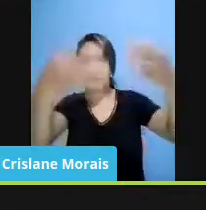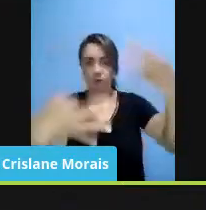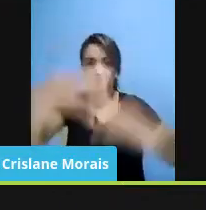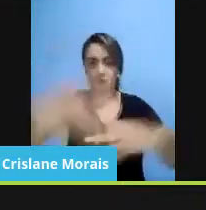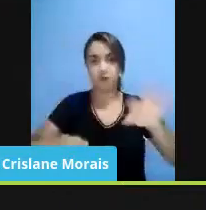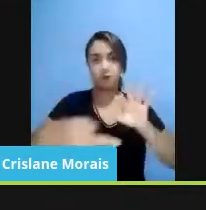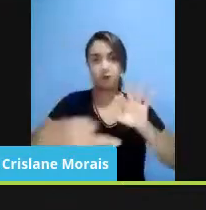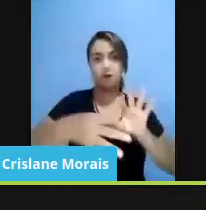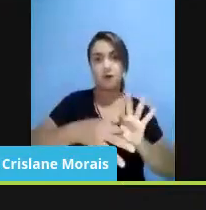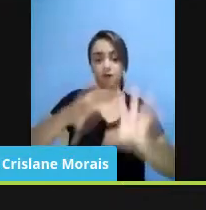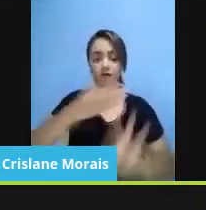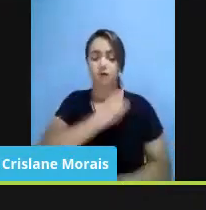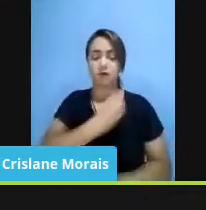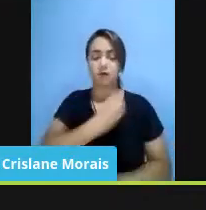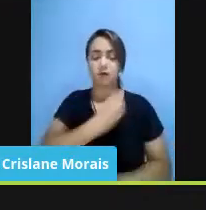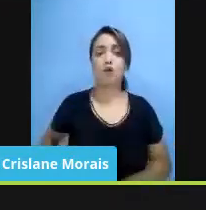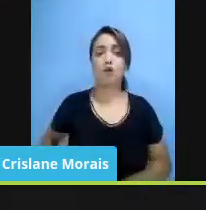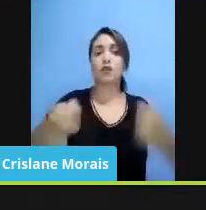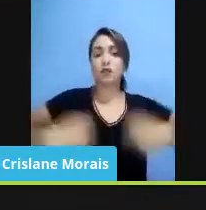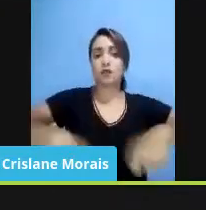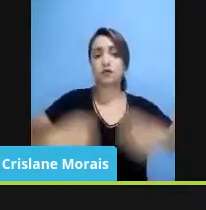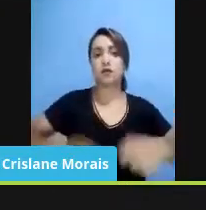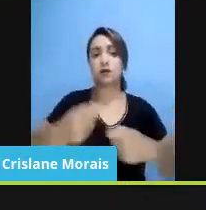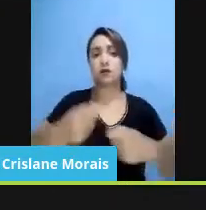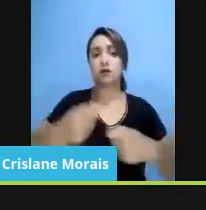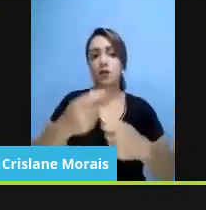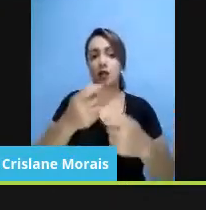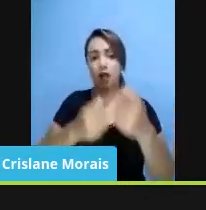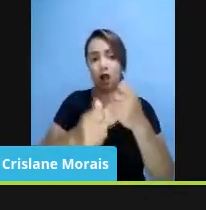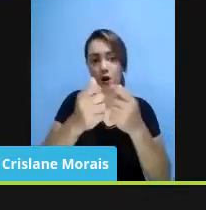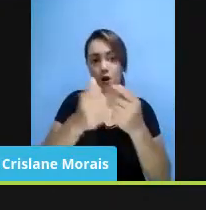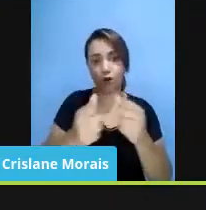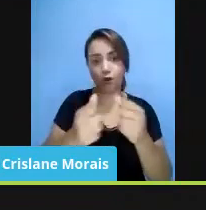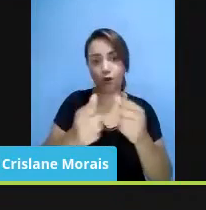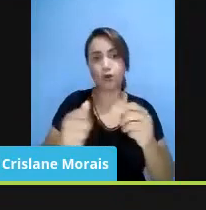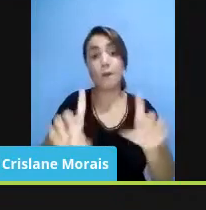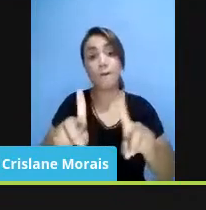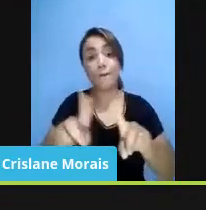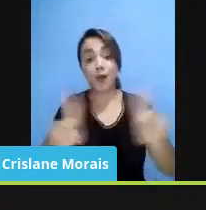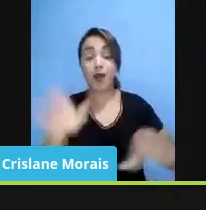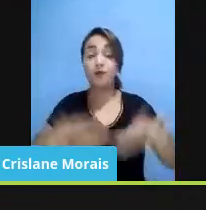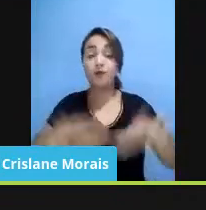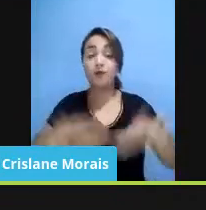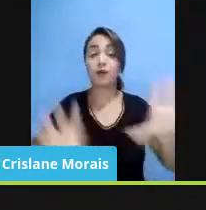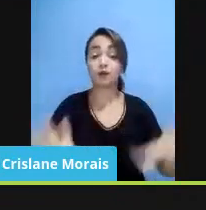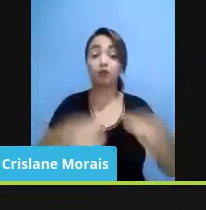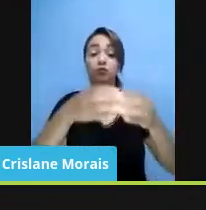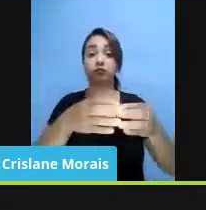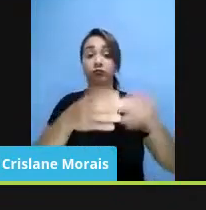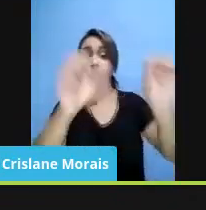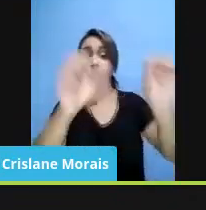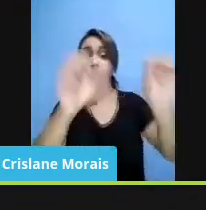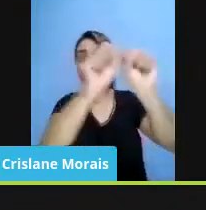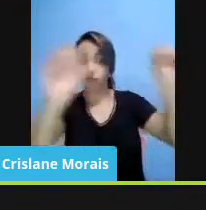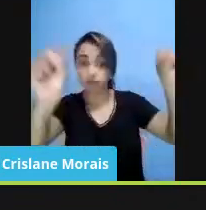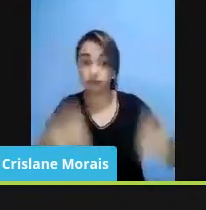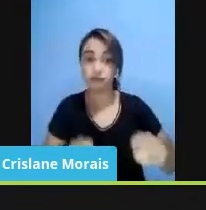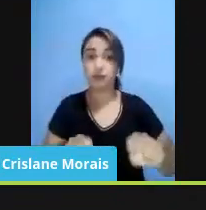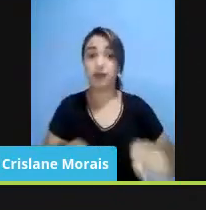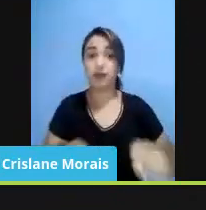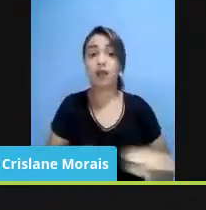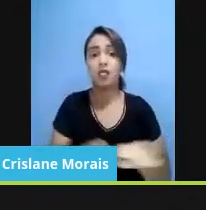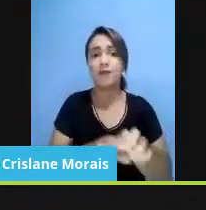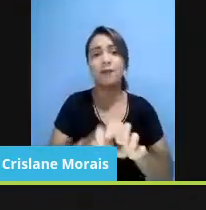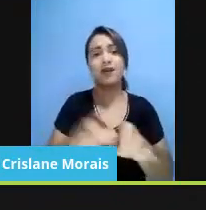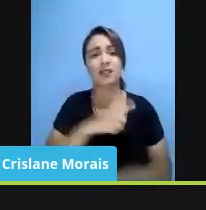econômica, às vezes grupos historicamente estigmatizados, situações como fiéis. Tem muita coisa